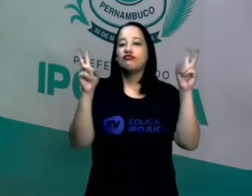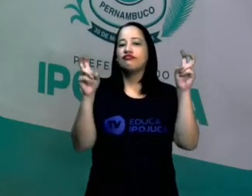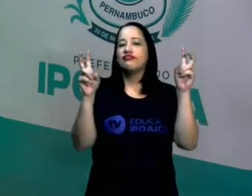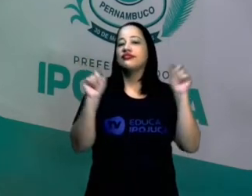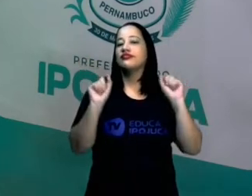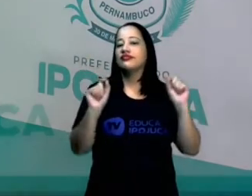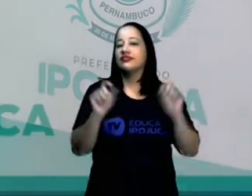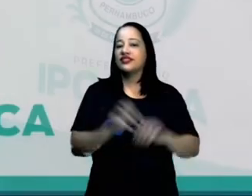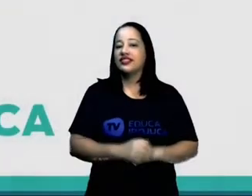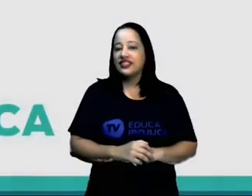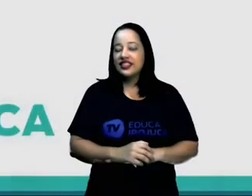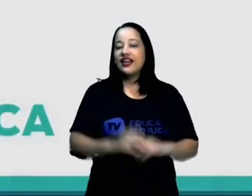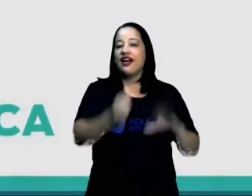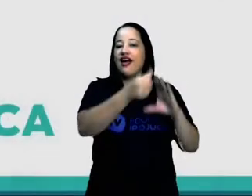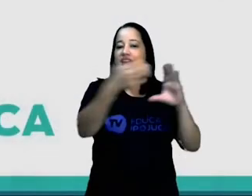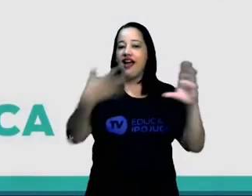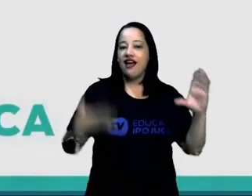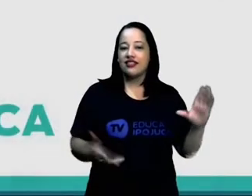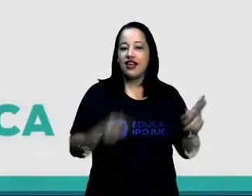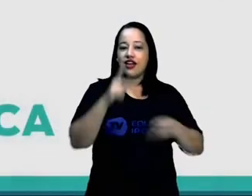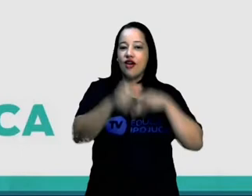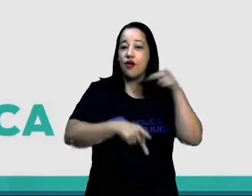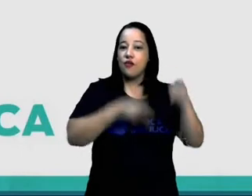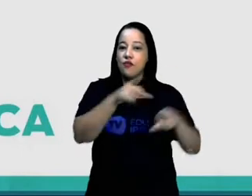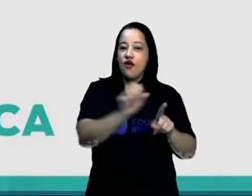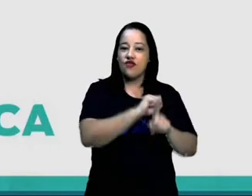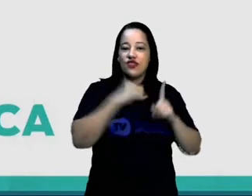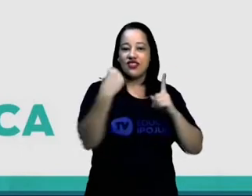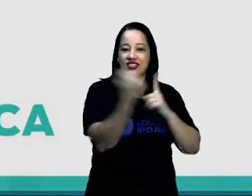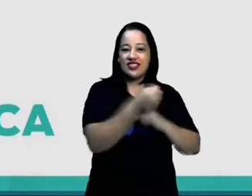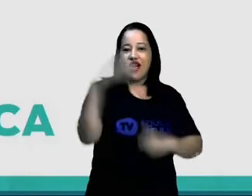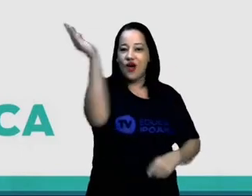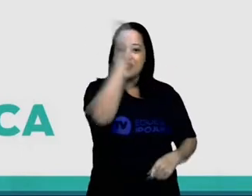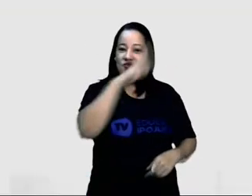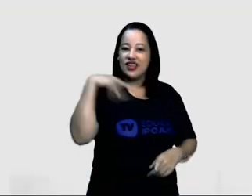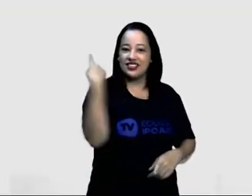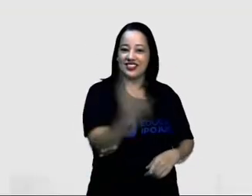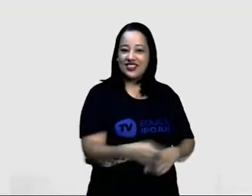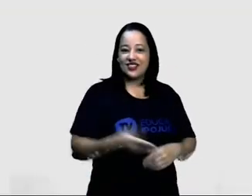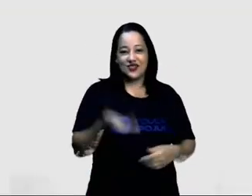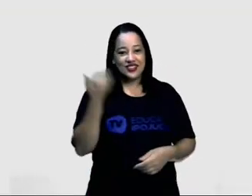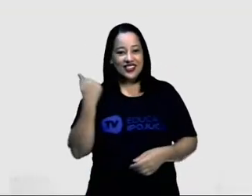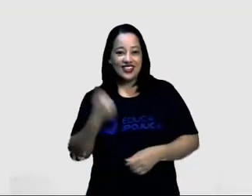aspectos demográficos e sociais do Brasil. Vamos lá?